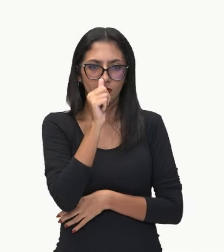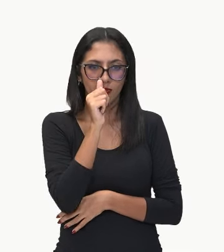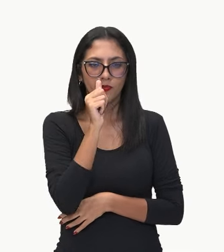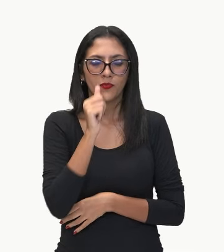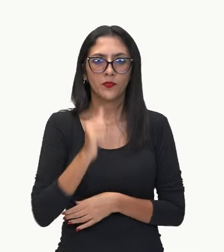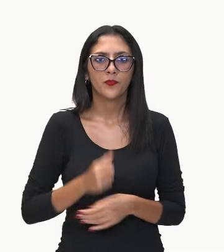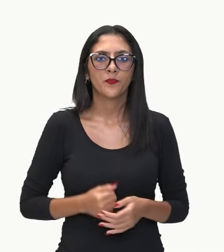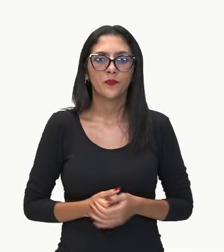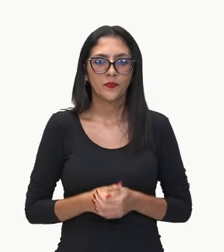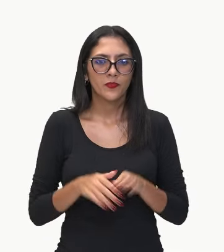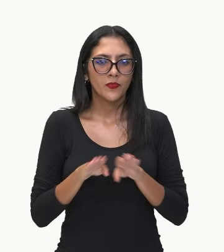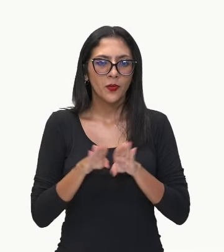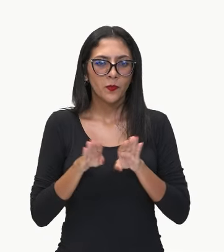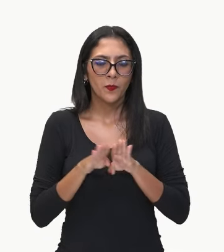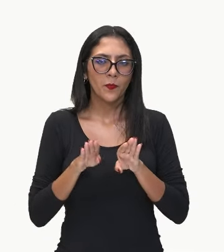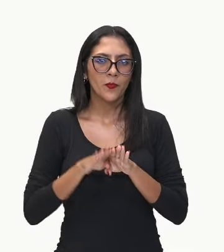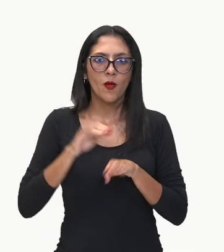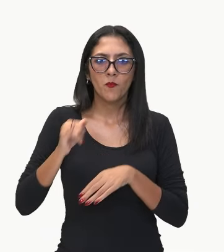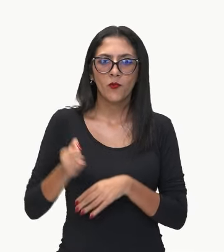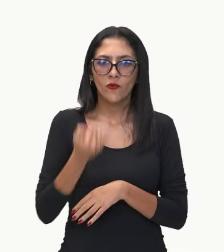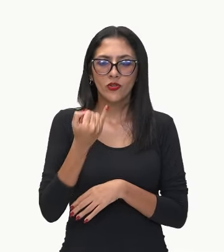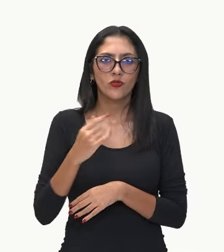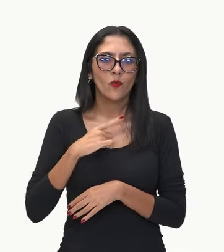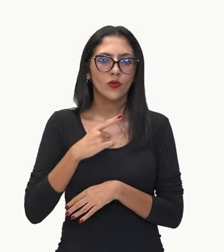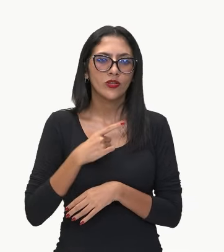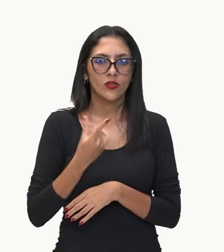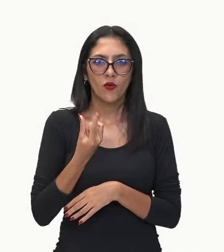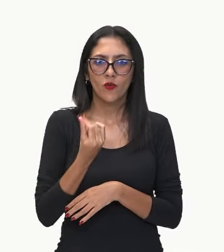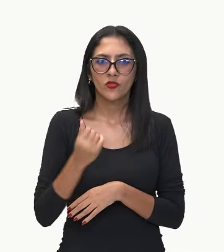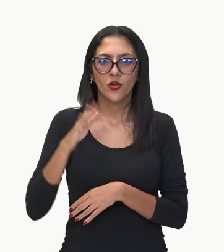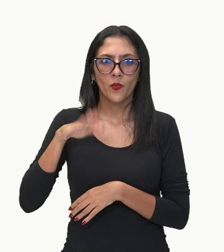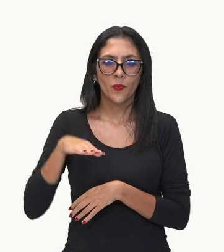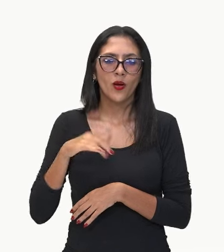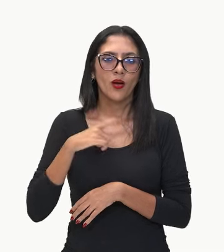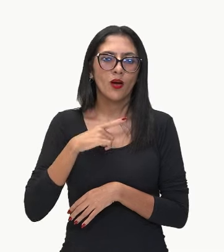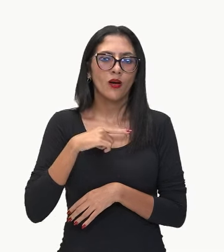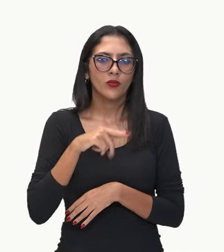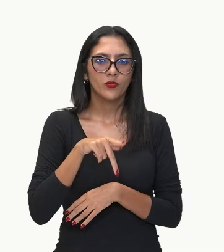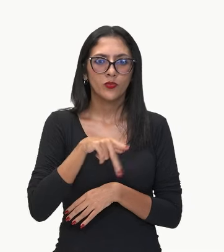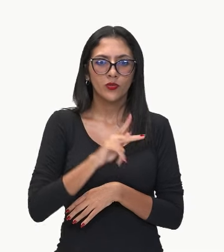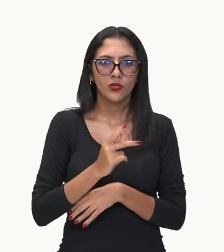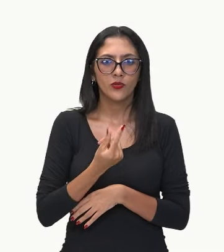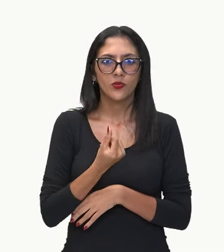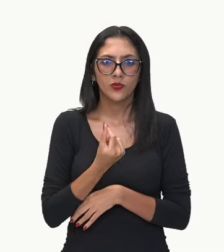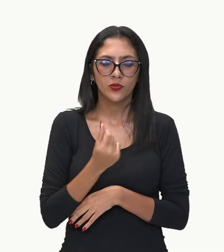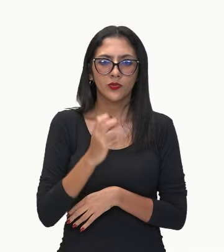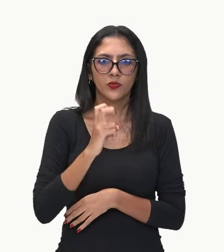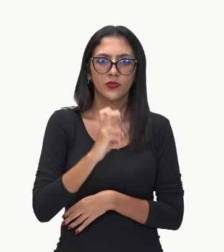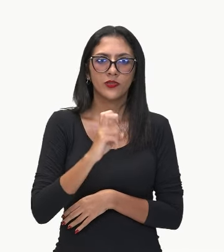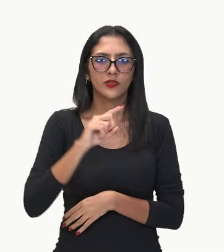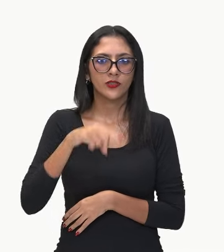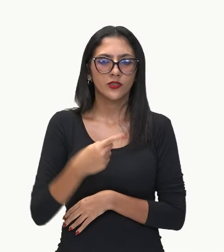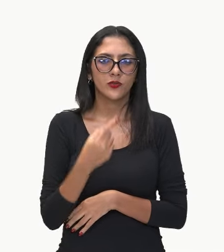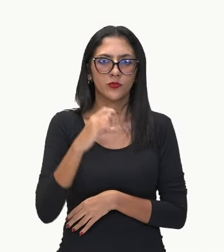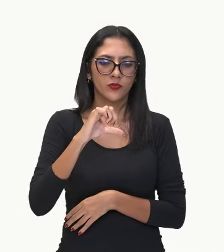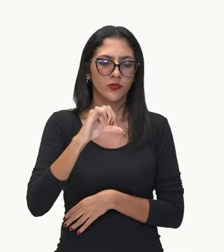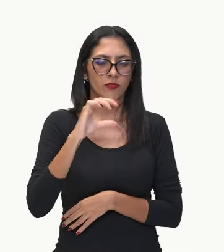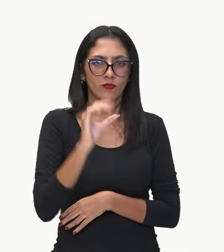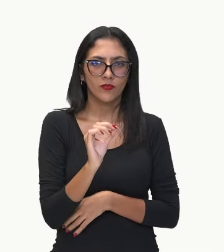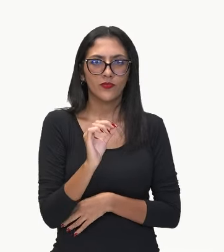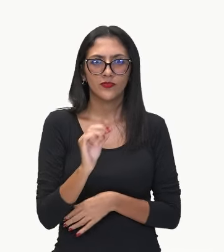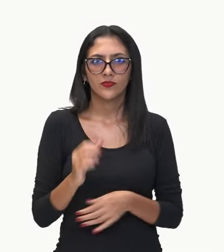Aproveitou ali uma promoção. Onde o quilo estava custando R 5,90.